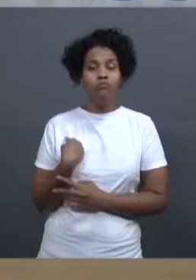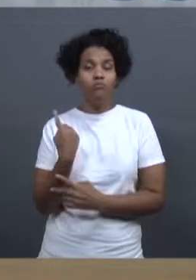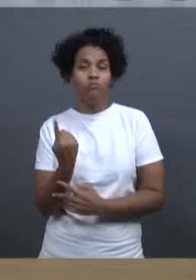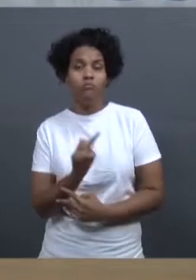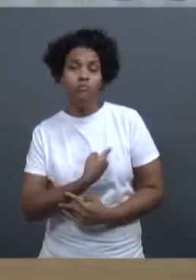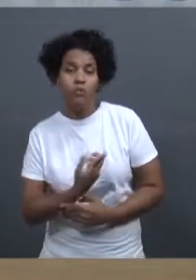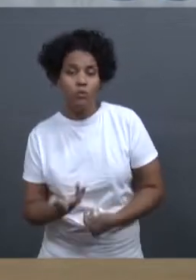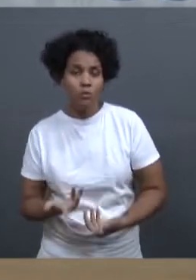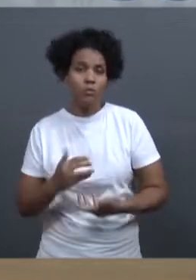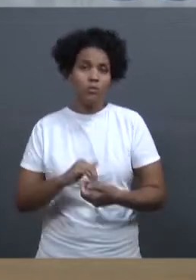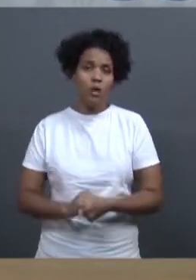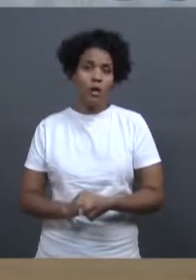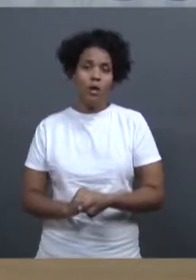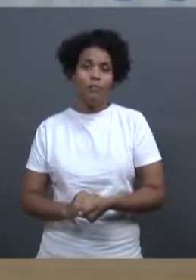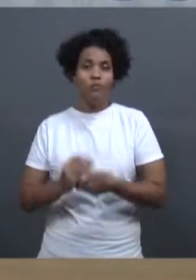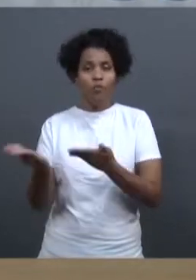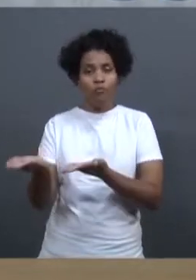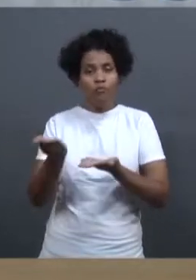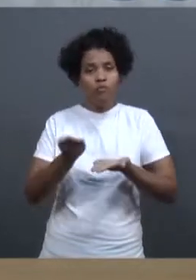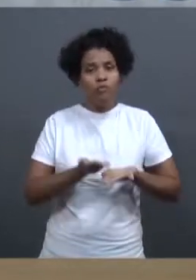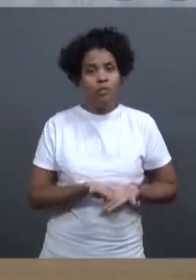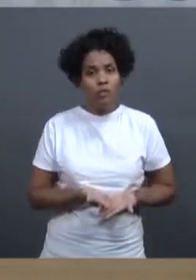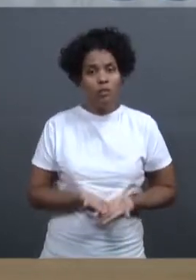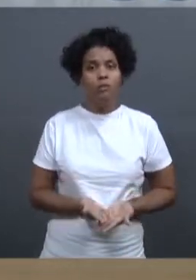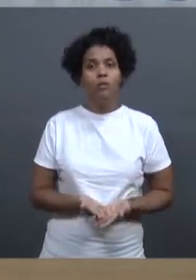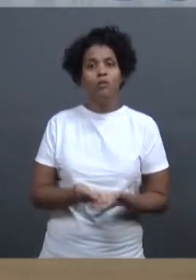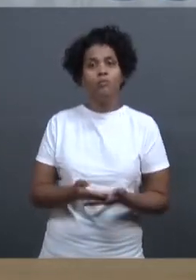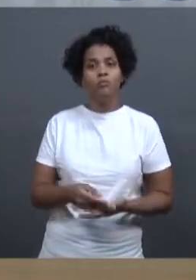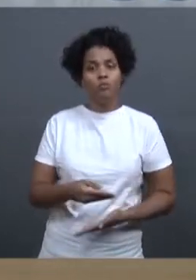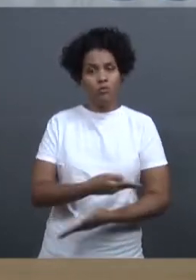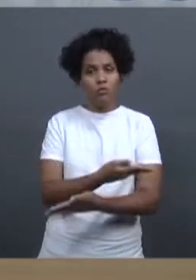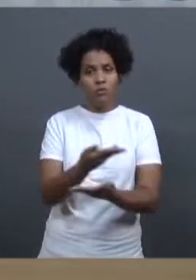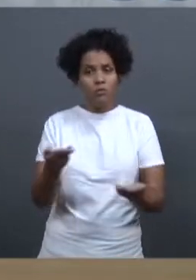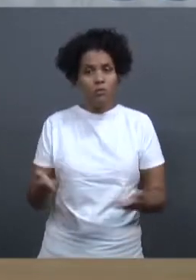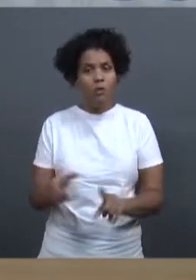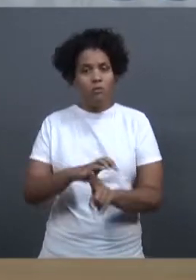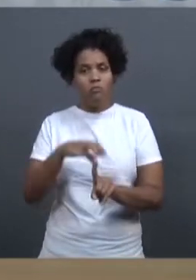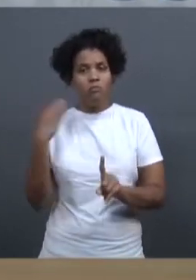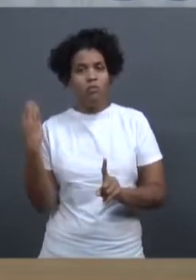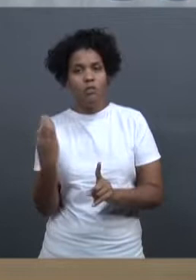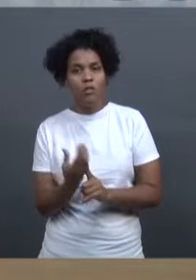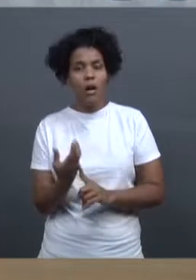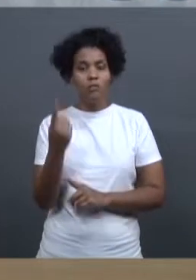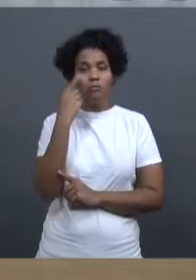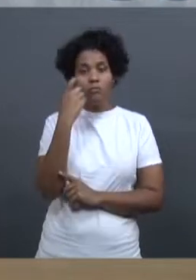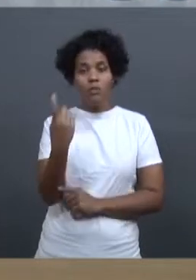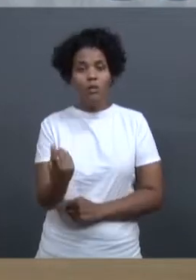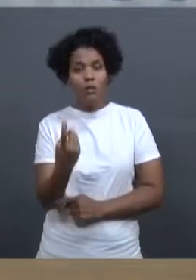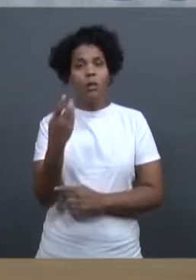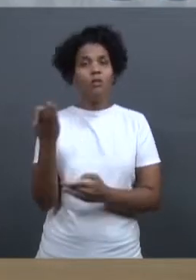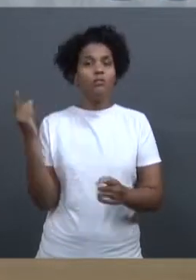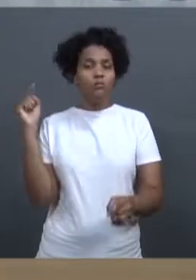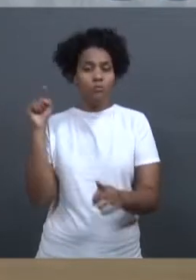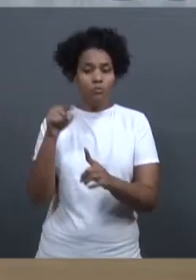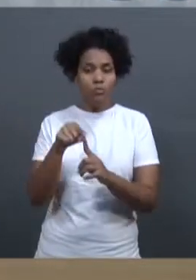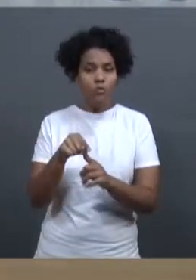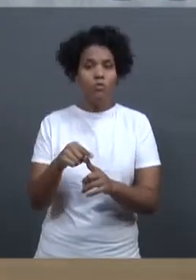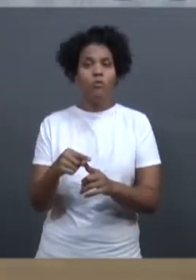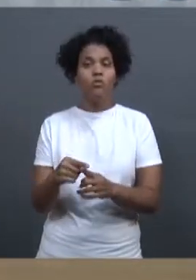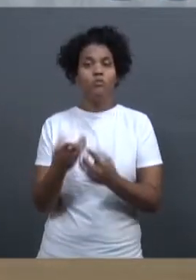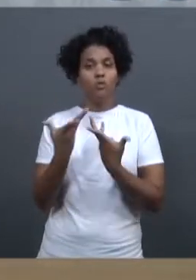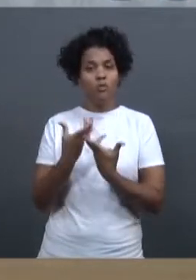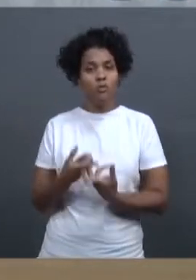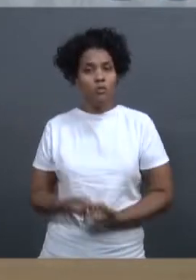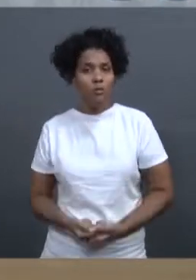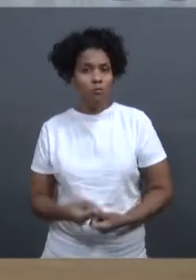convidamos, nós conclamamos toda essa nossa comunidade, que tem interesse direto no processo de aquisição